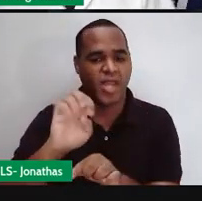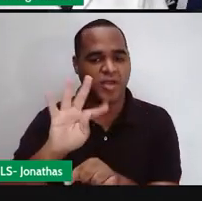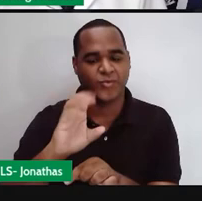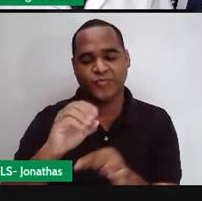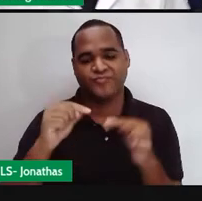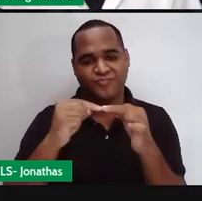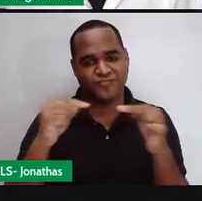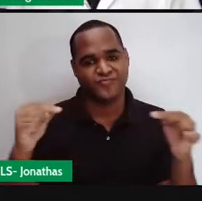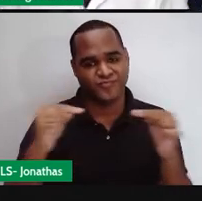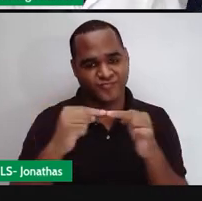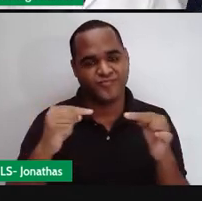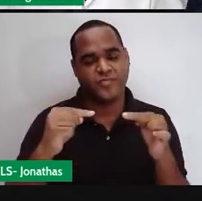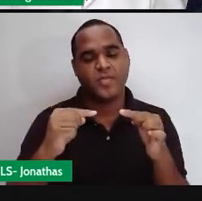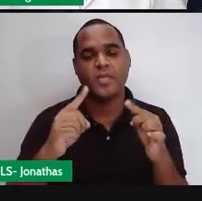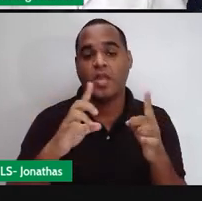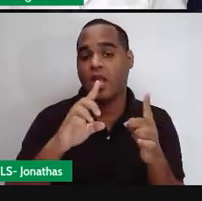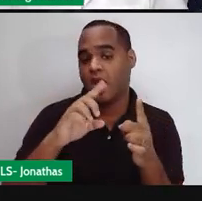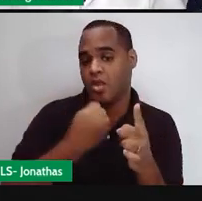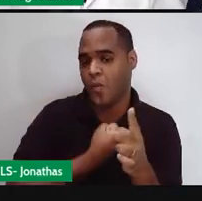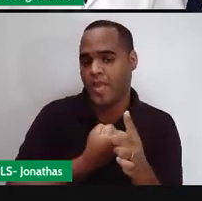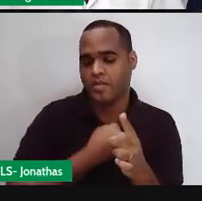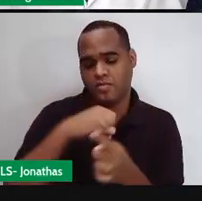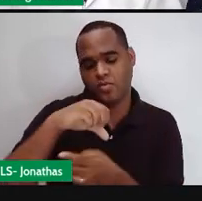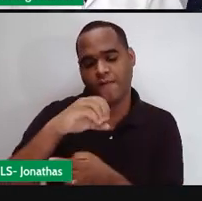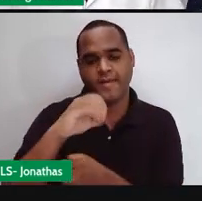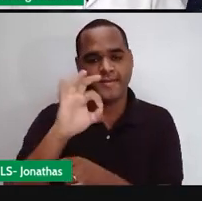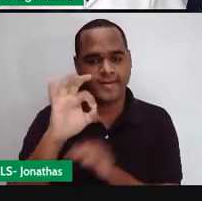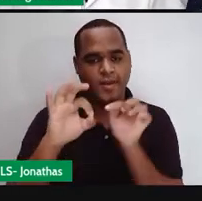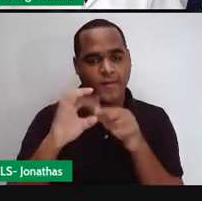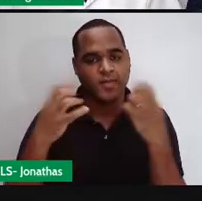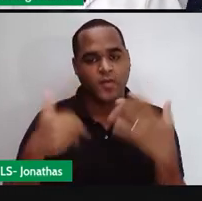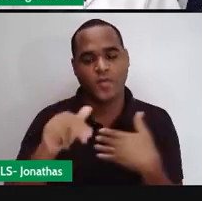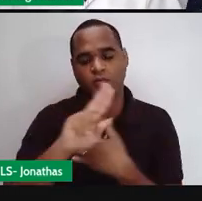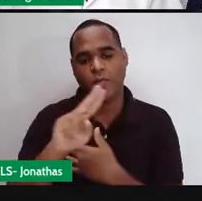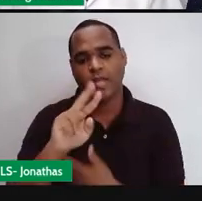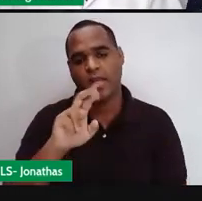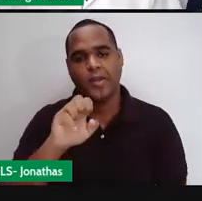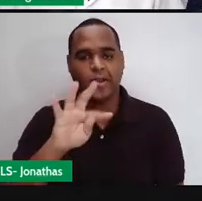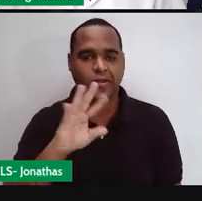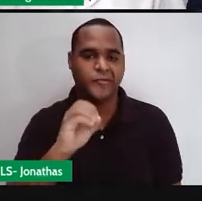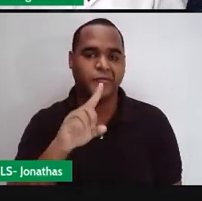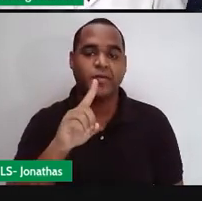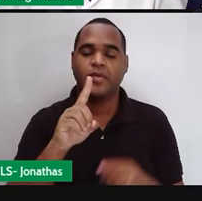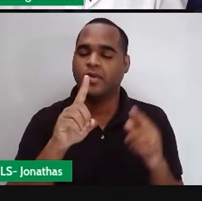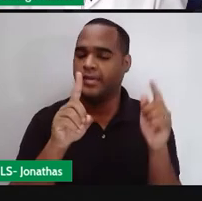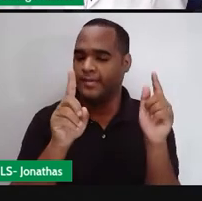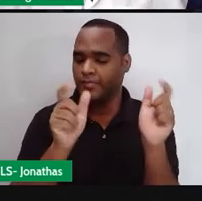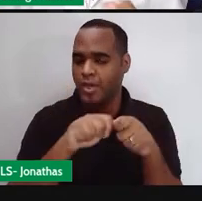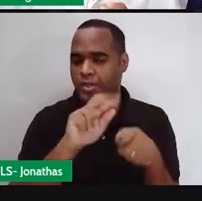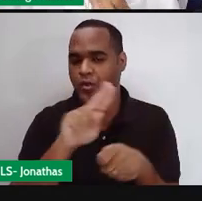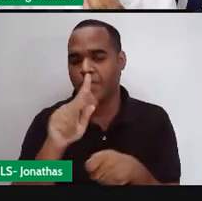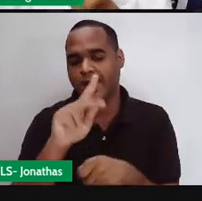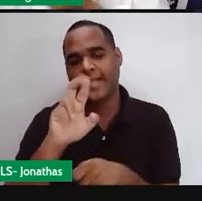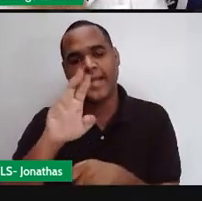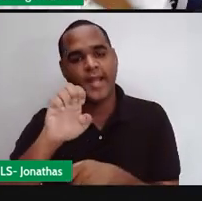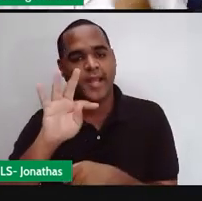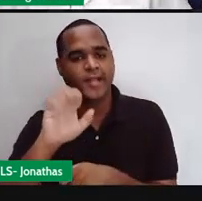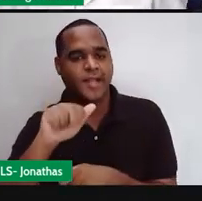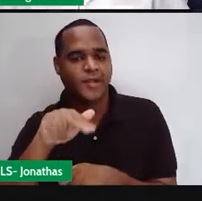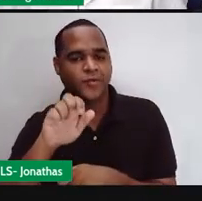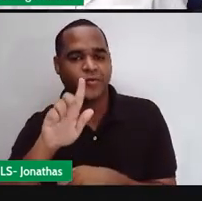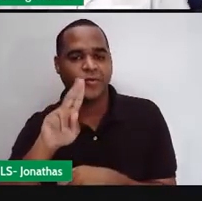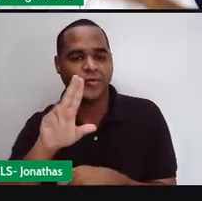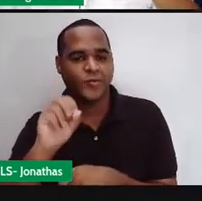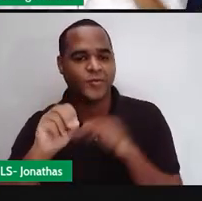Ângulo com medida de 90 graus recebe o nome de ângulo reto. E por isso que o nome do polígono é retângulo.